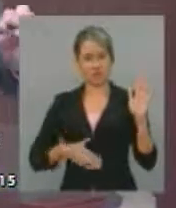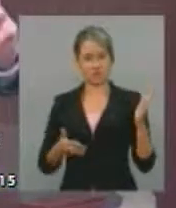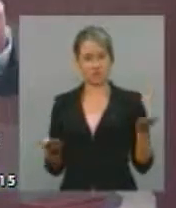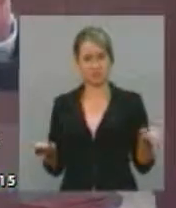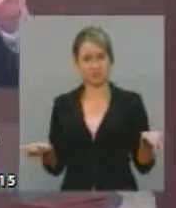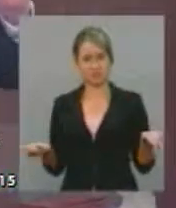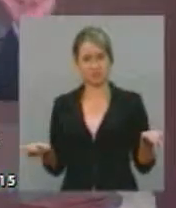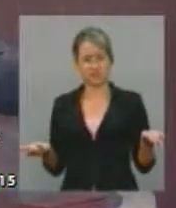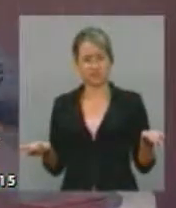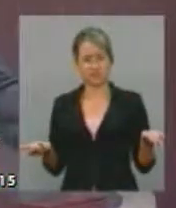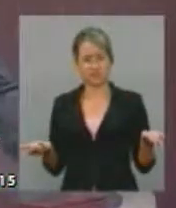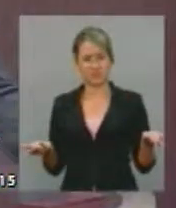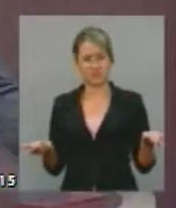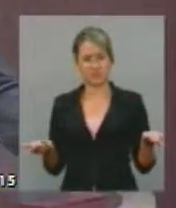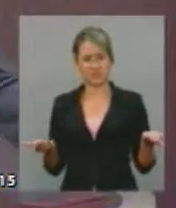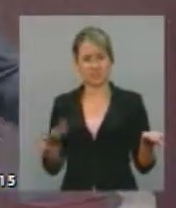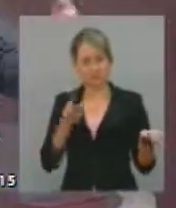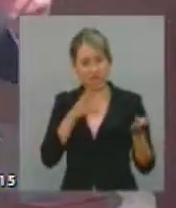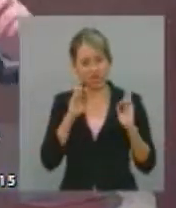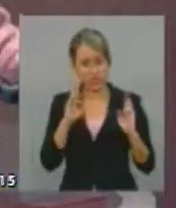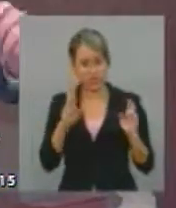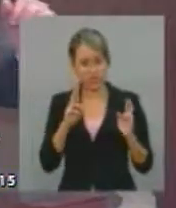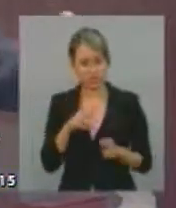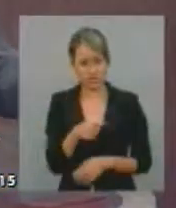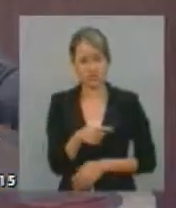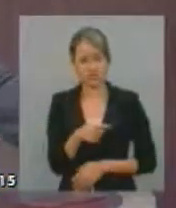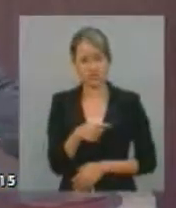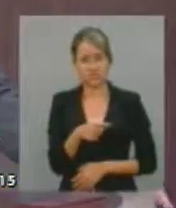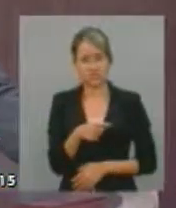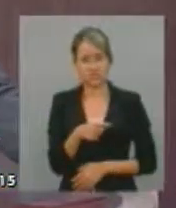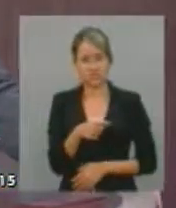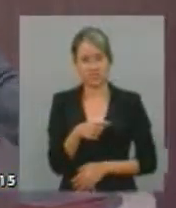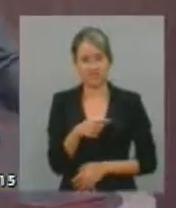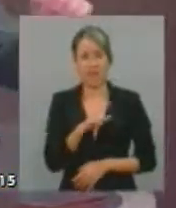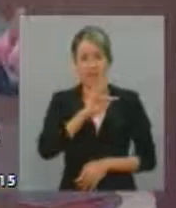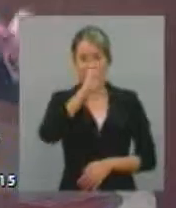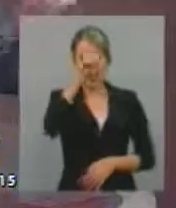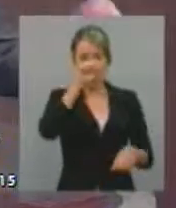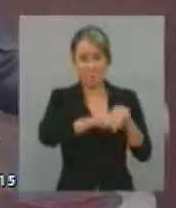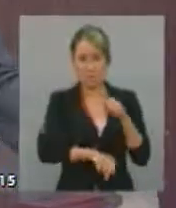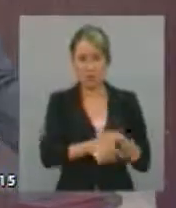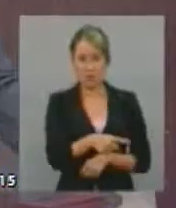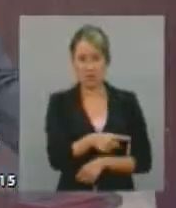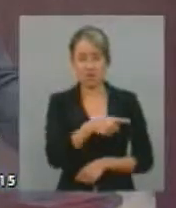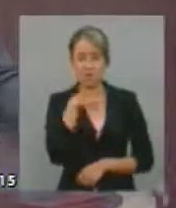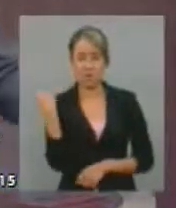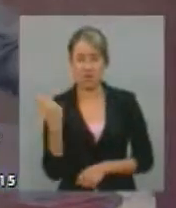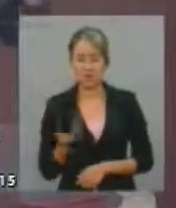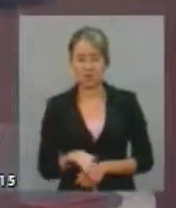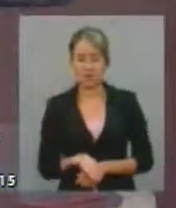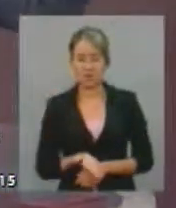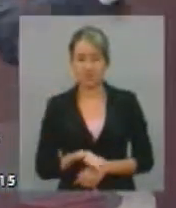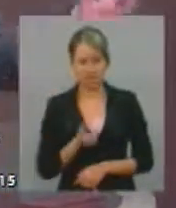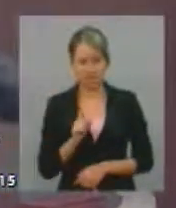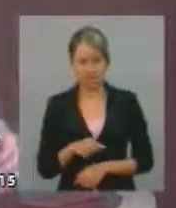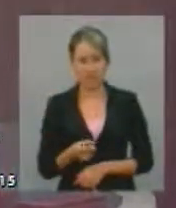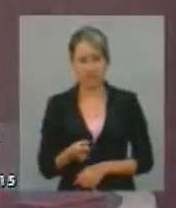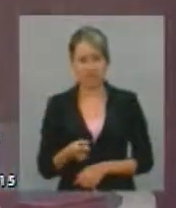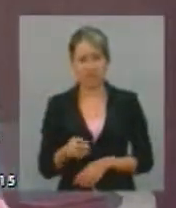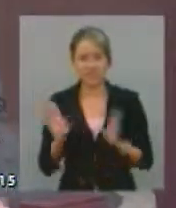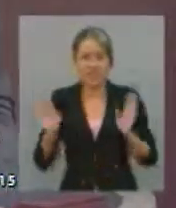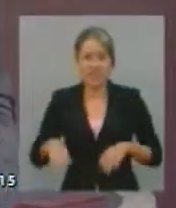Se torce por isso. E se torce que ele seja exterminado. E se torce que ele morra. Menos um